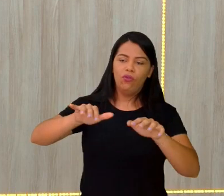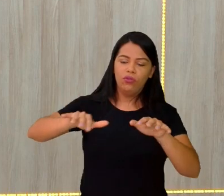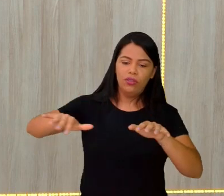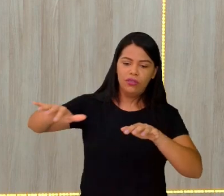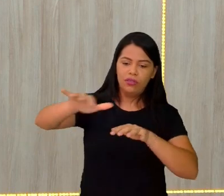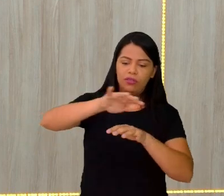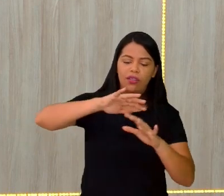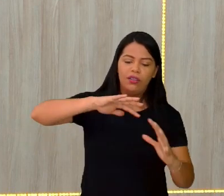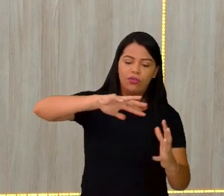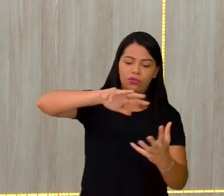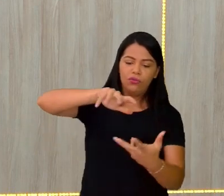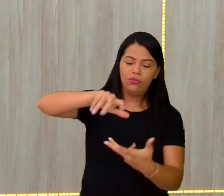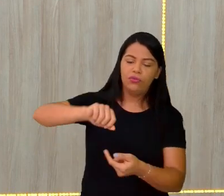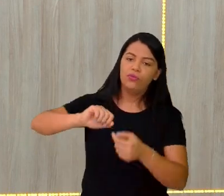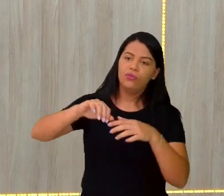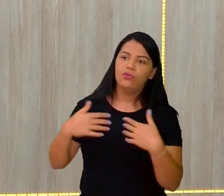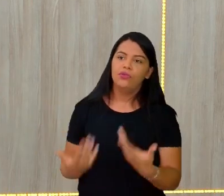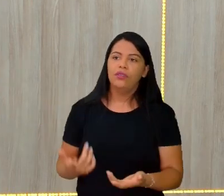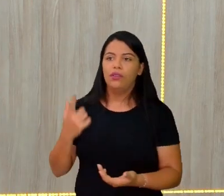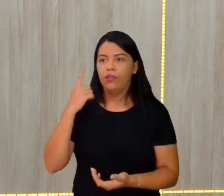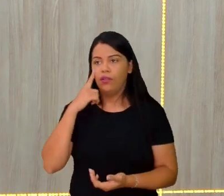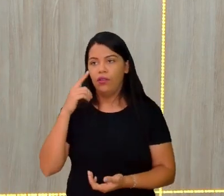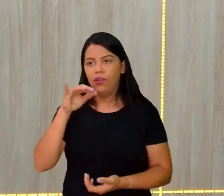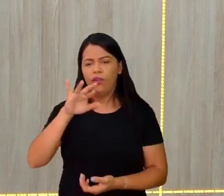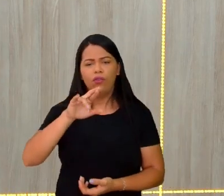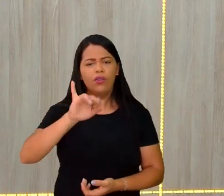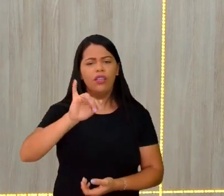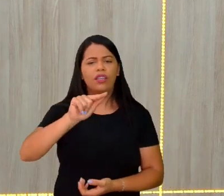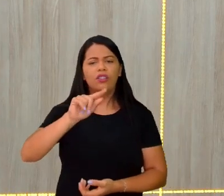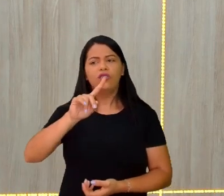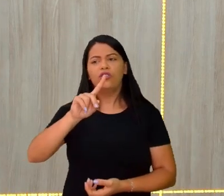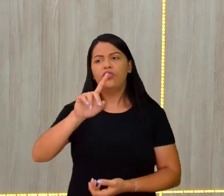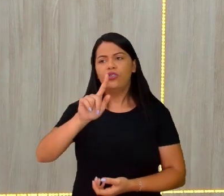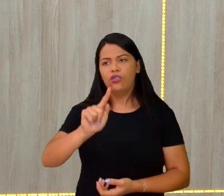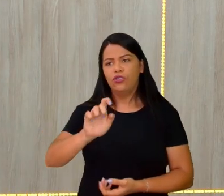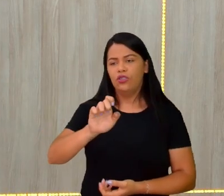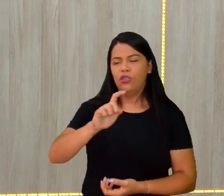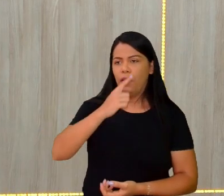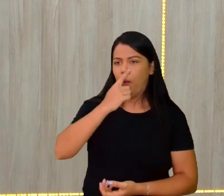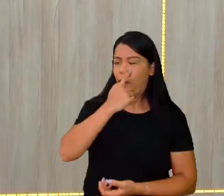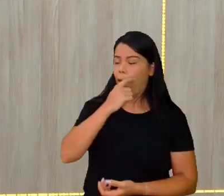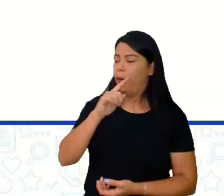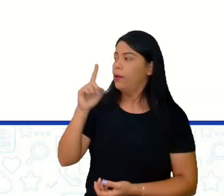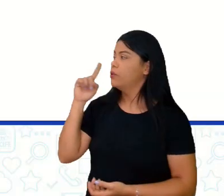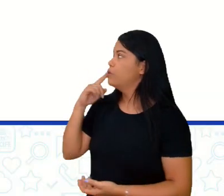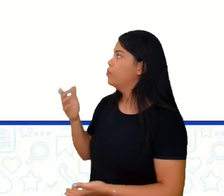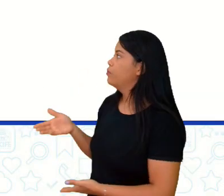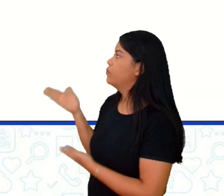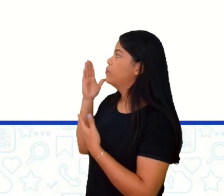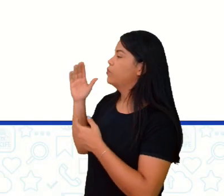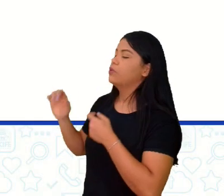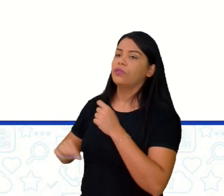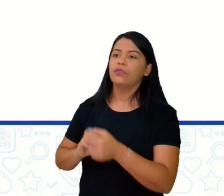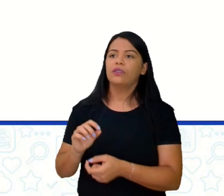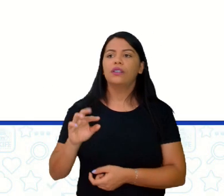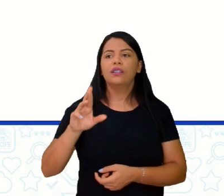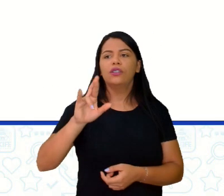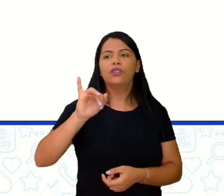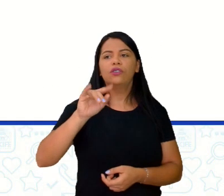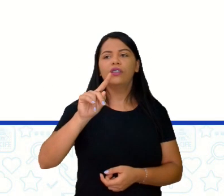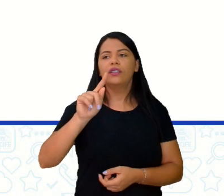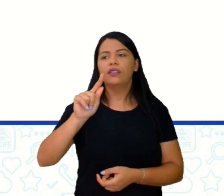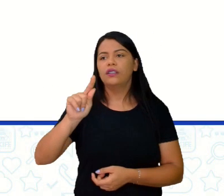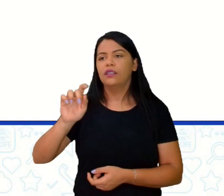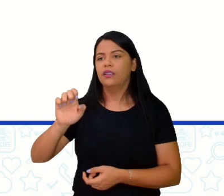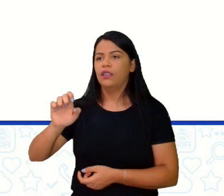E o rift, professor? Que é esse que está marcado aqui em cima, tá vendo? De unir jogando na tela. Agora você vê, Como o Rydiger. É